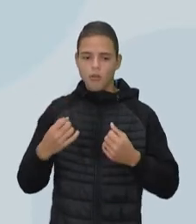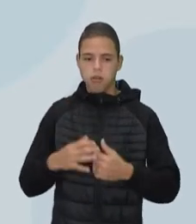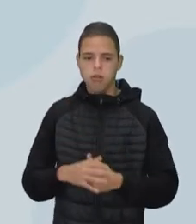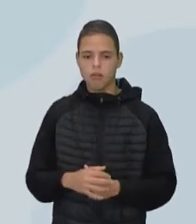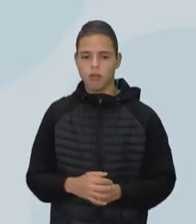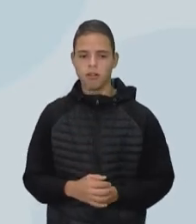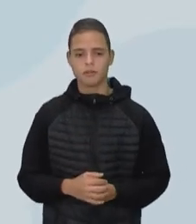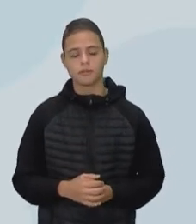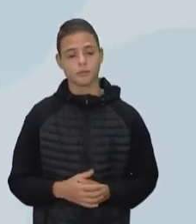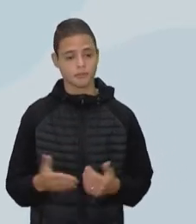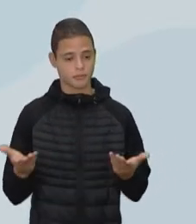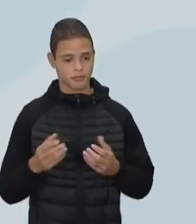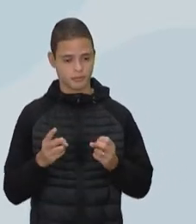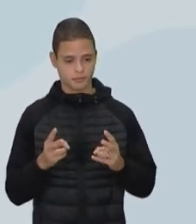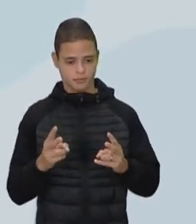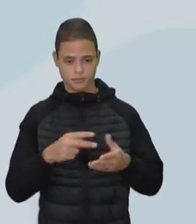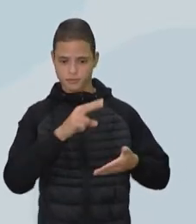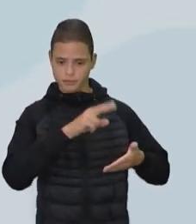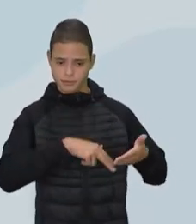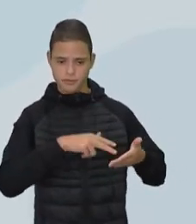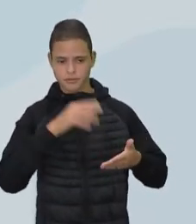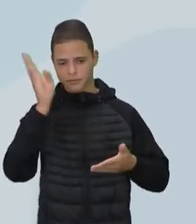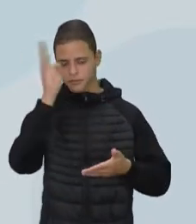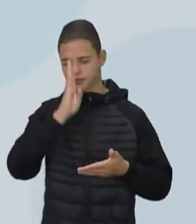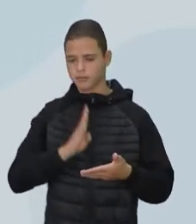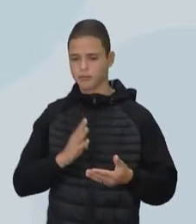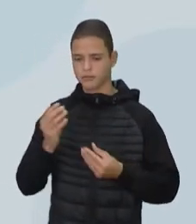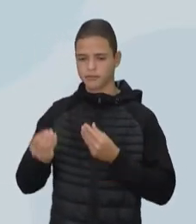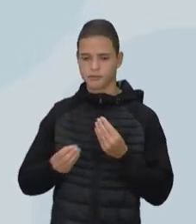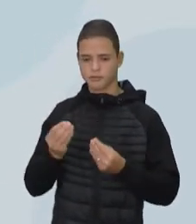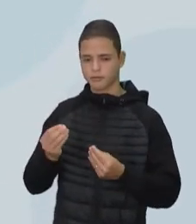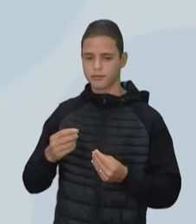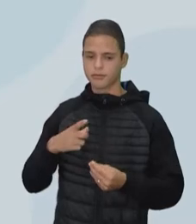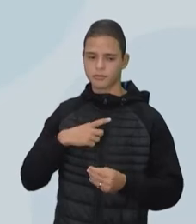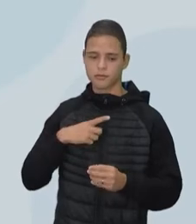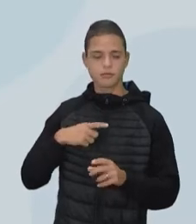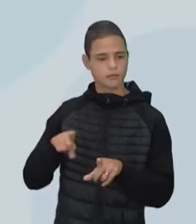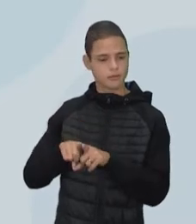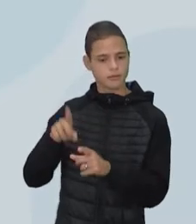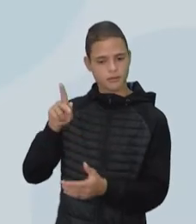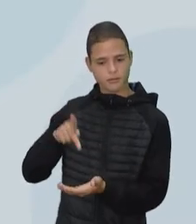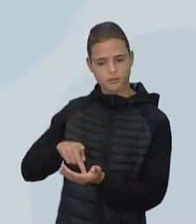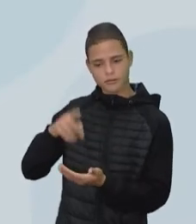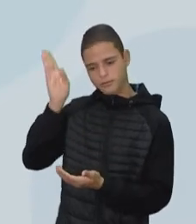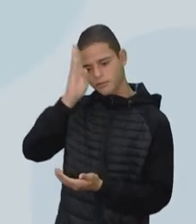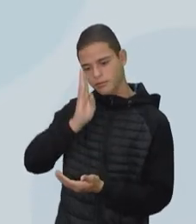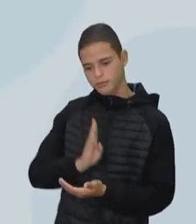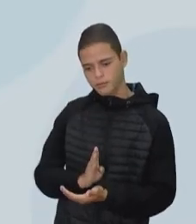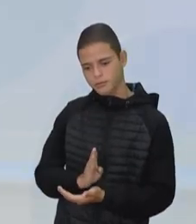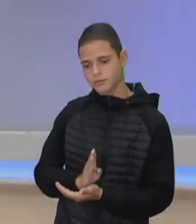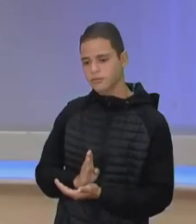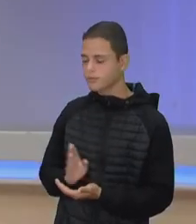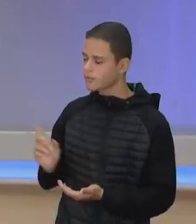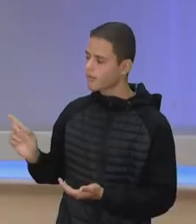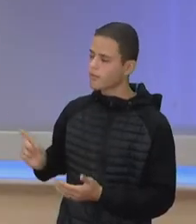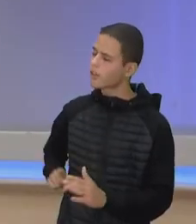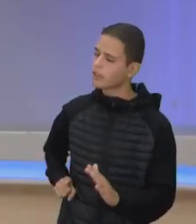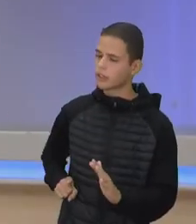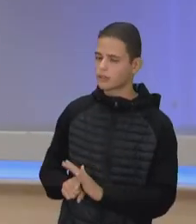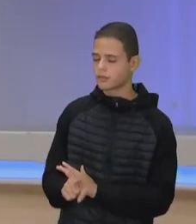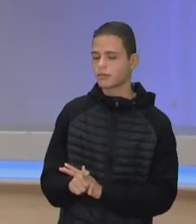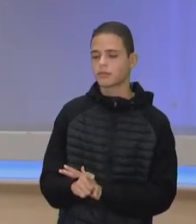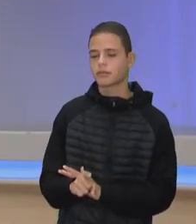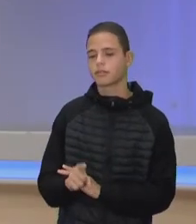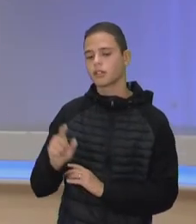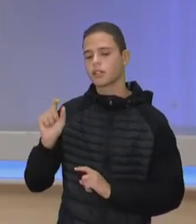a leitura. Mas e no Brasil? Isso também é verdade para o nosso país? Essa que é a pergunta. Então,